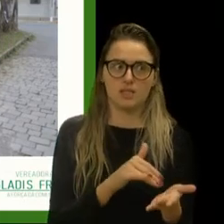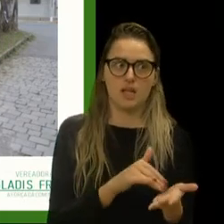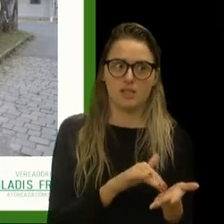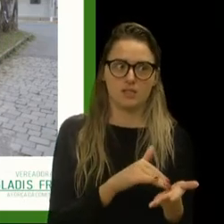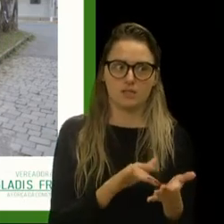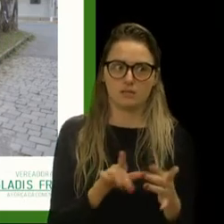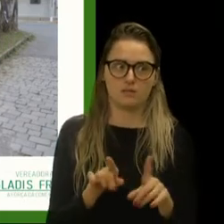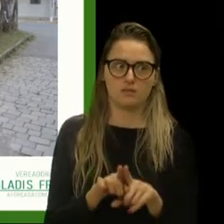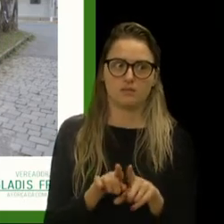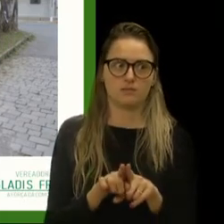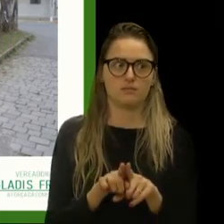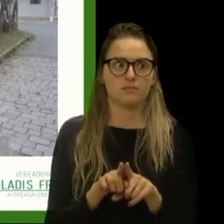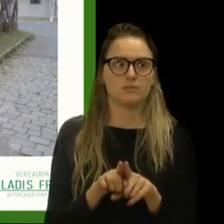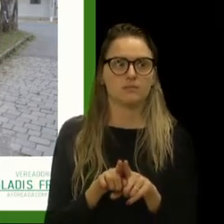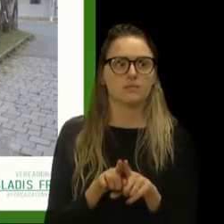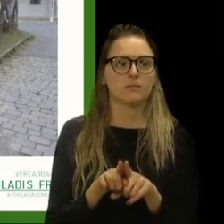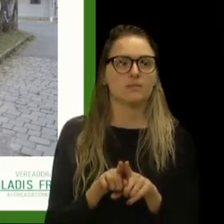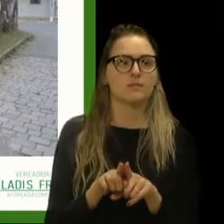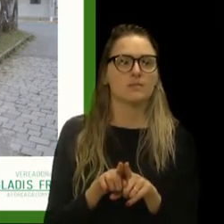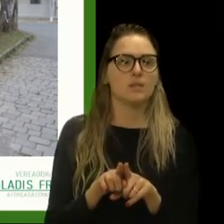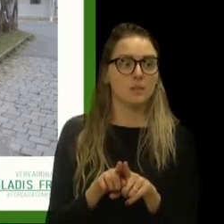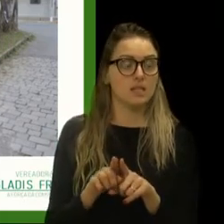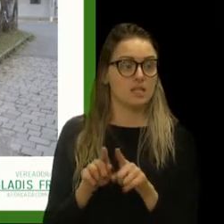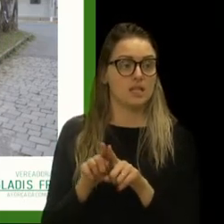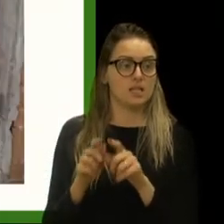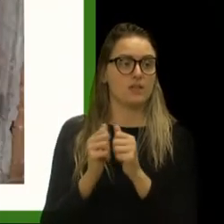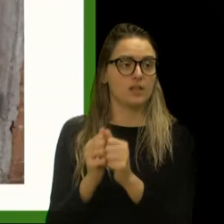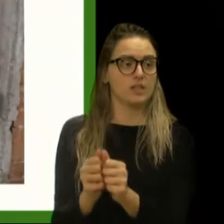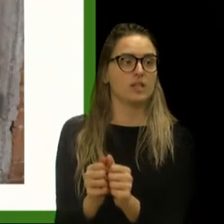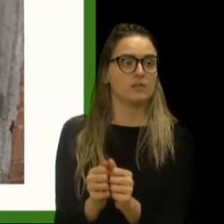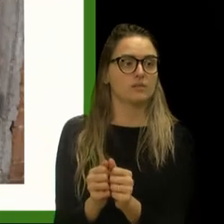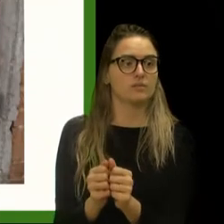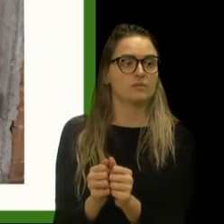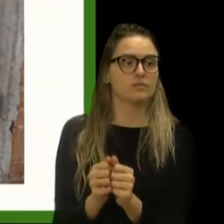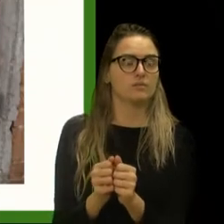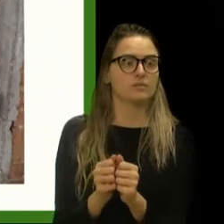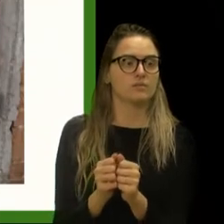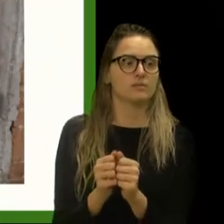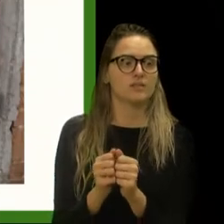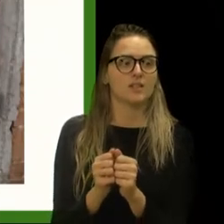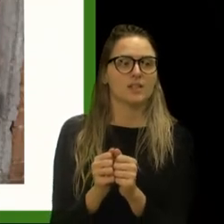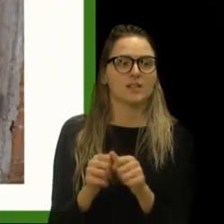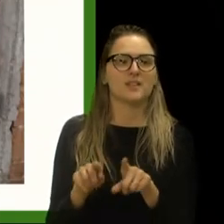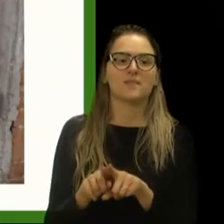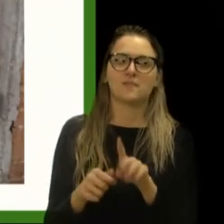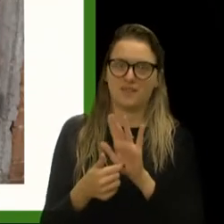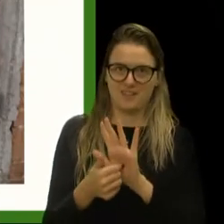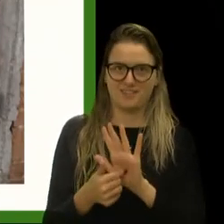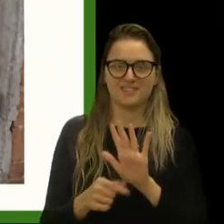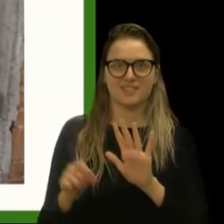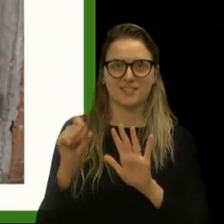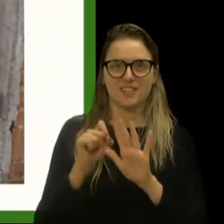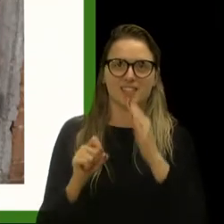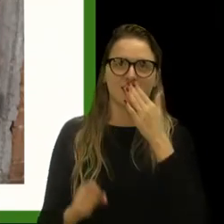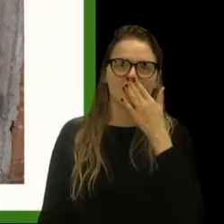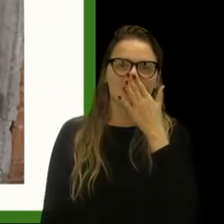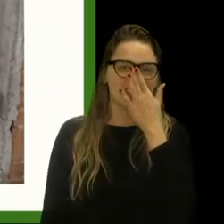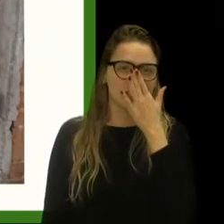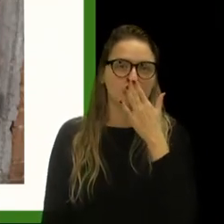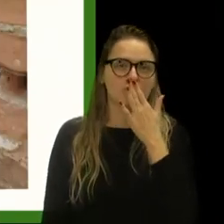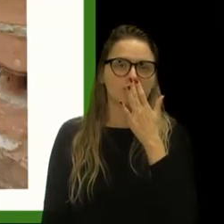inclusive para os vereadores de oposição, aliás, desculpa, os vereadores da situação,